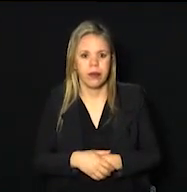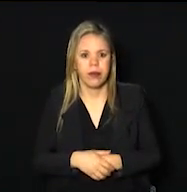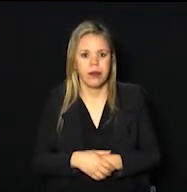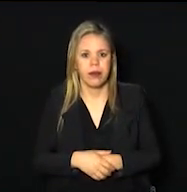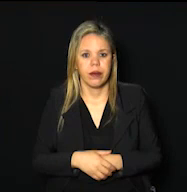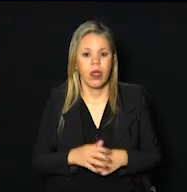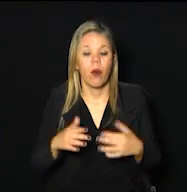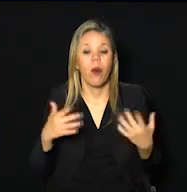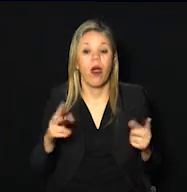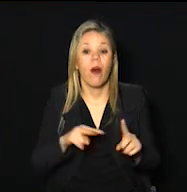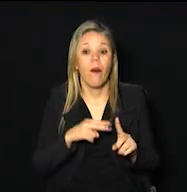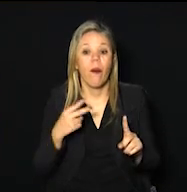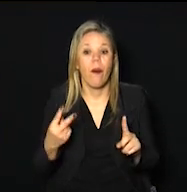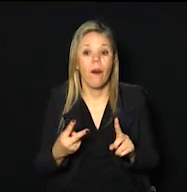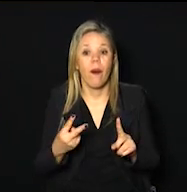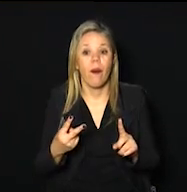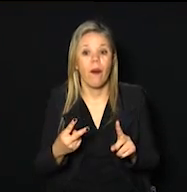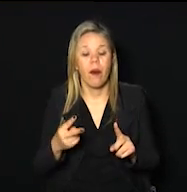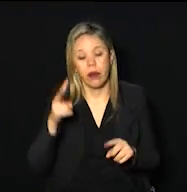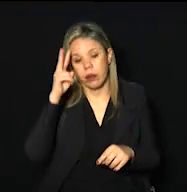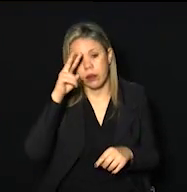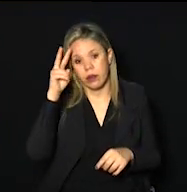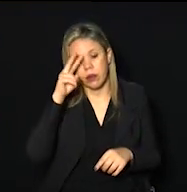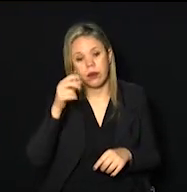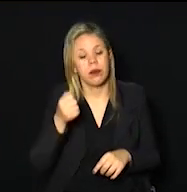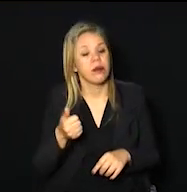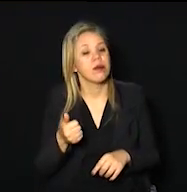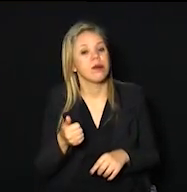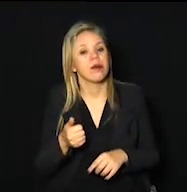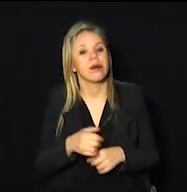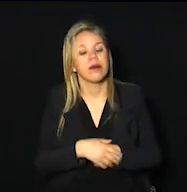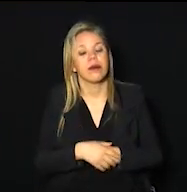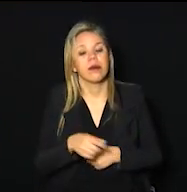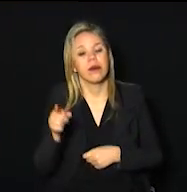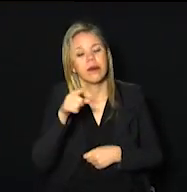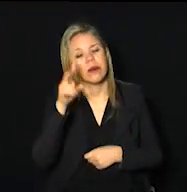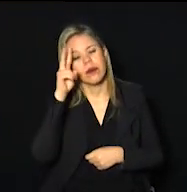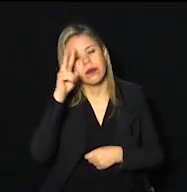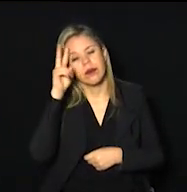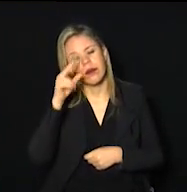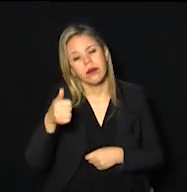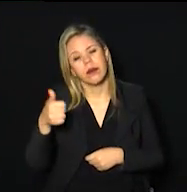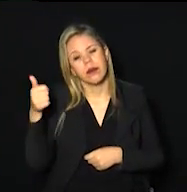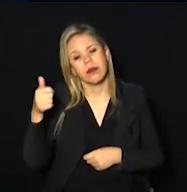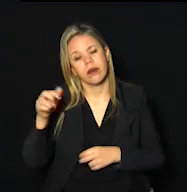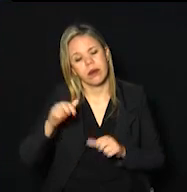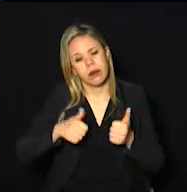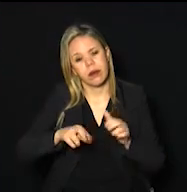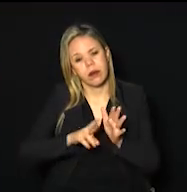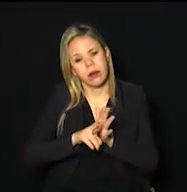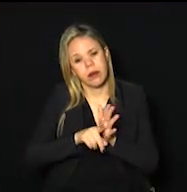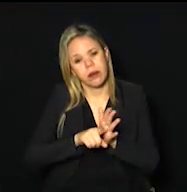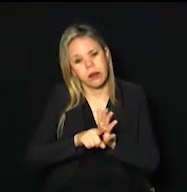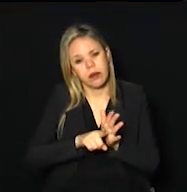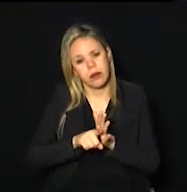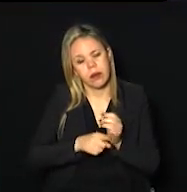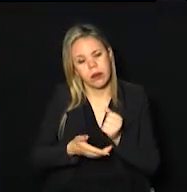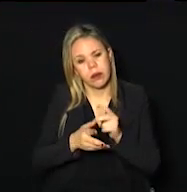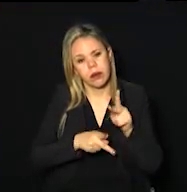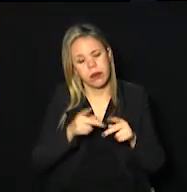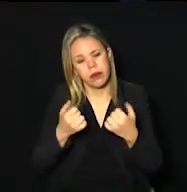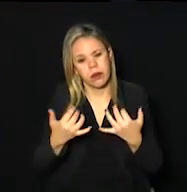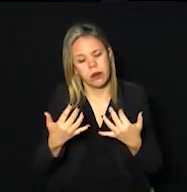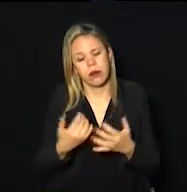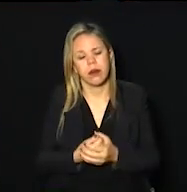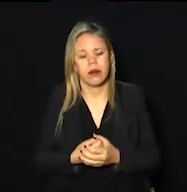qual é a expectativa? Só para recordar um pouquinho, vocês se lembram no primeiro inquérito de base populacional que a gente